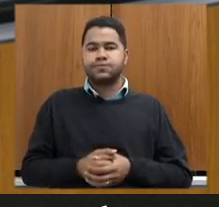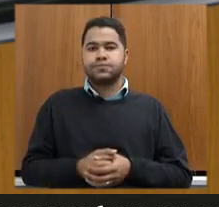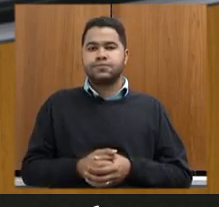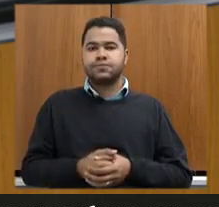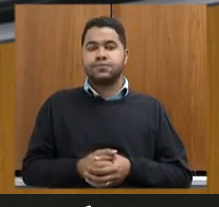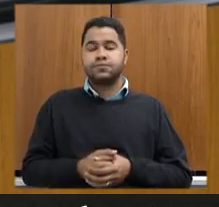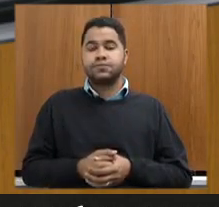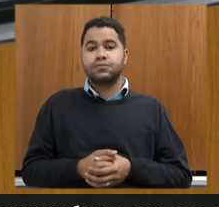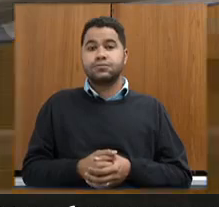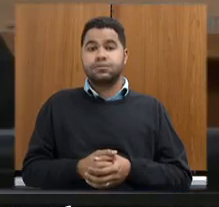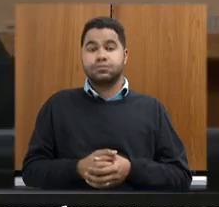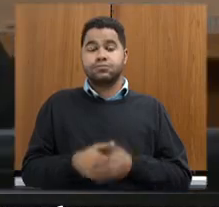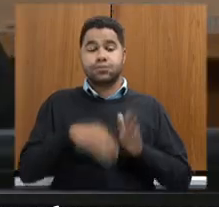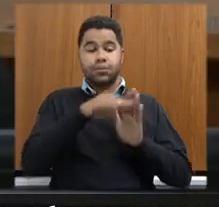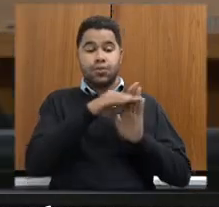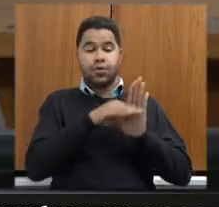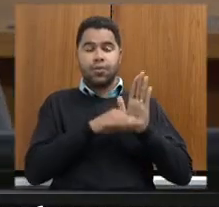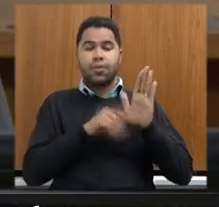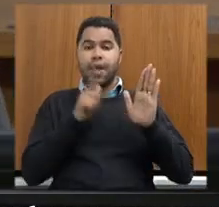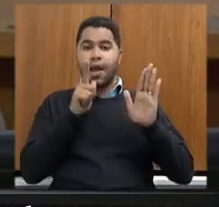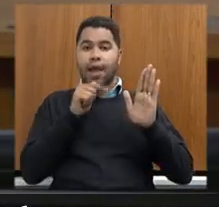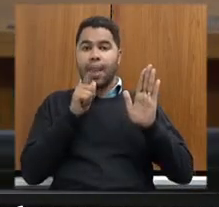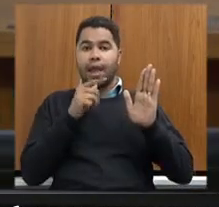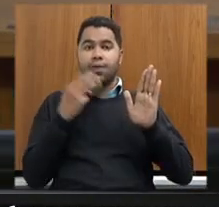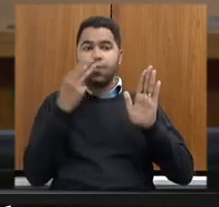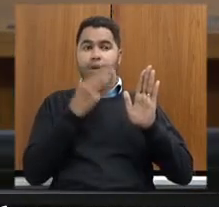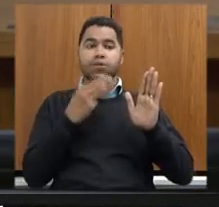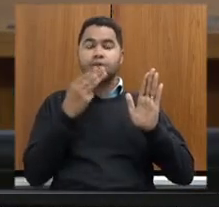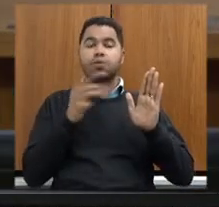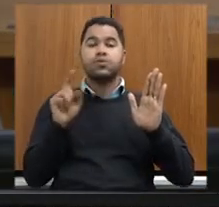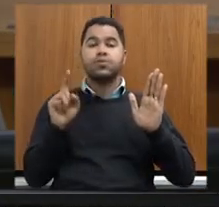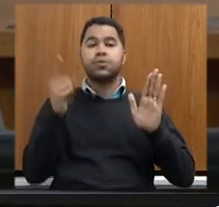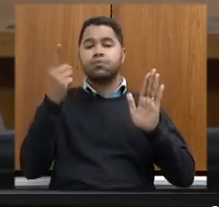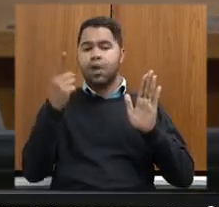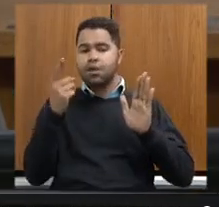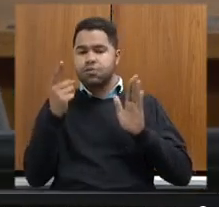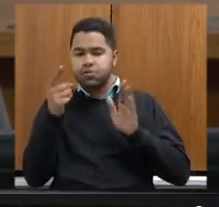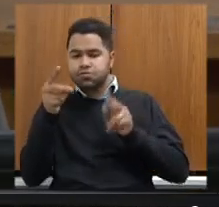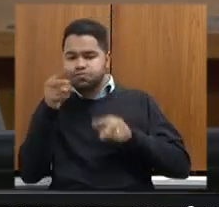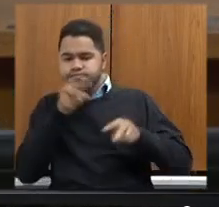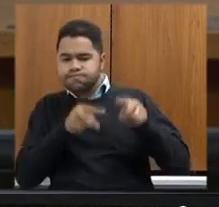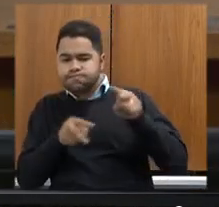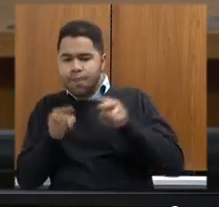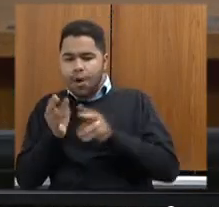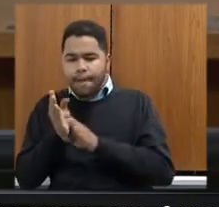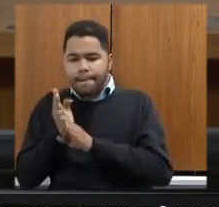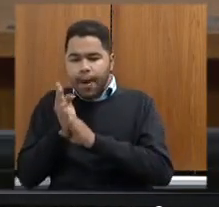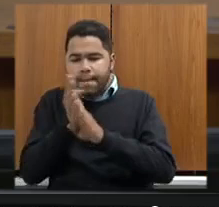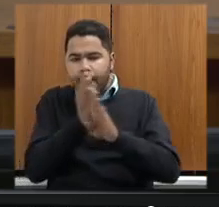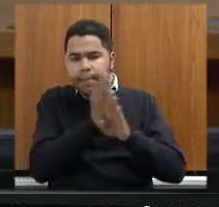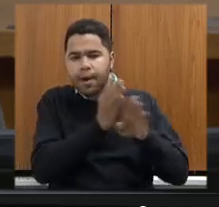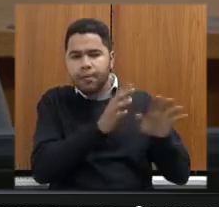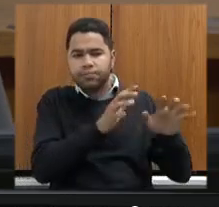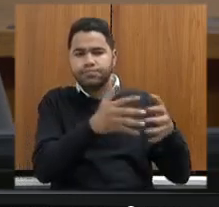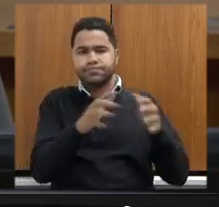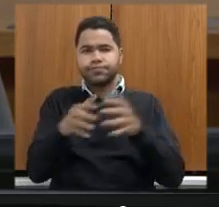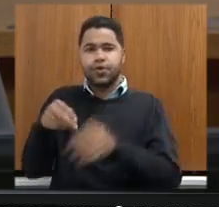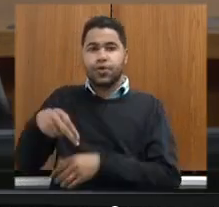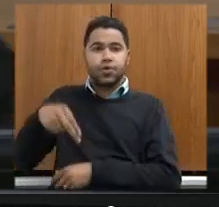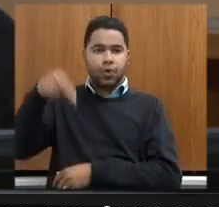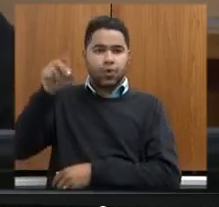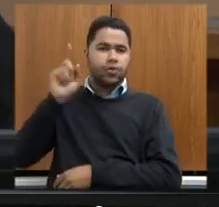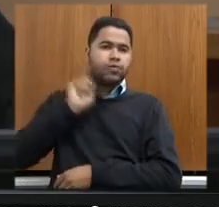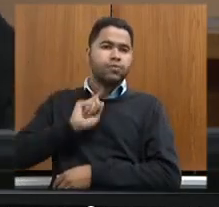Então, o programa Água Doce ele parte no primeiro momento de diagnóstico das comunidades do Norte de Minas, nós